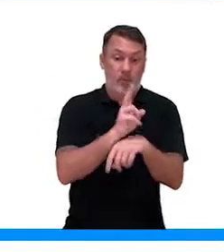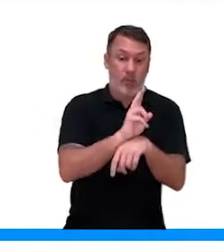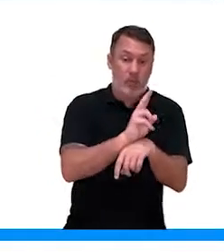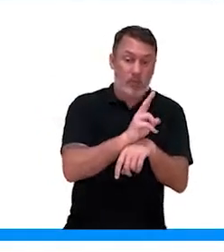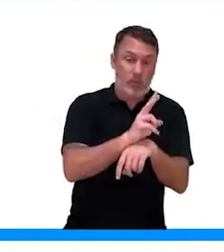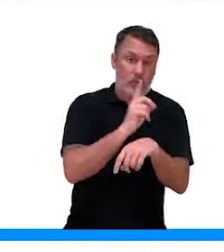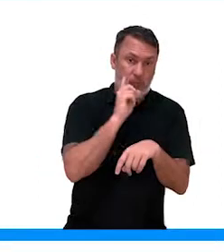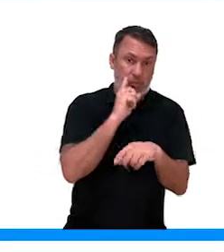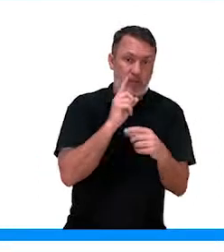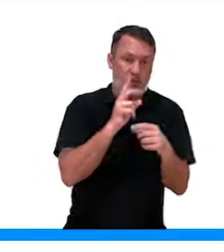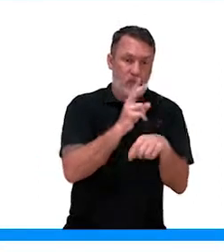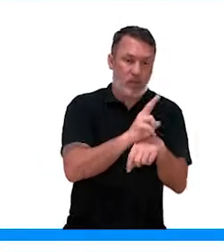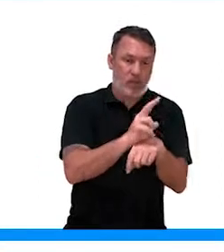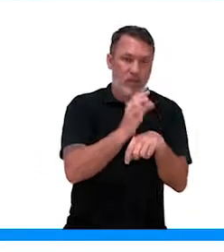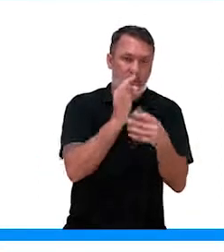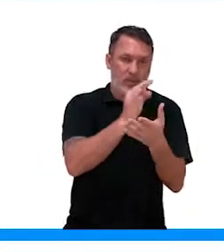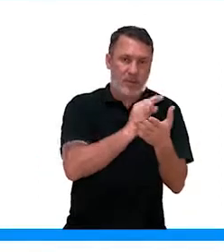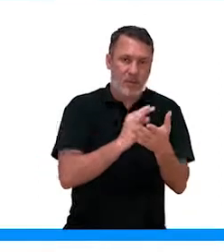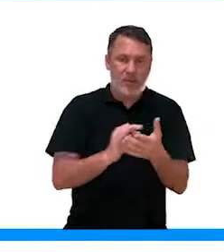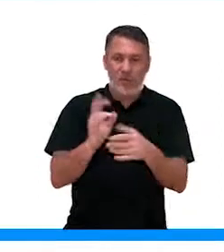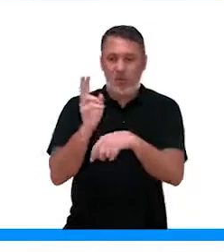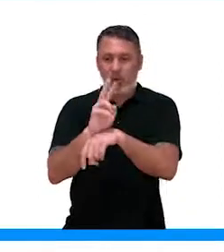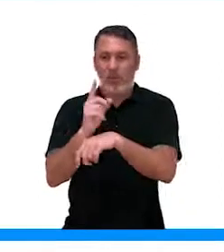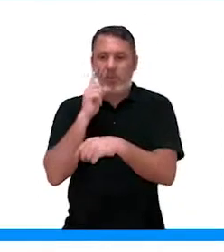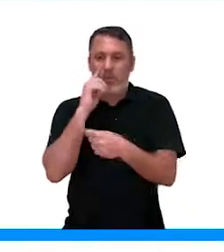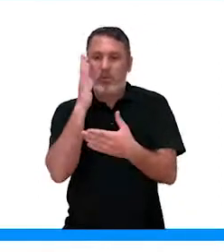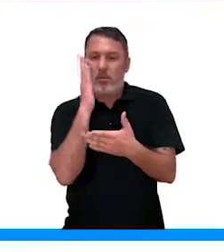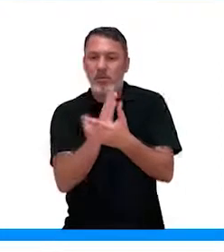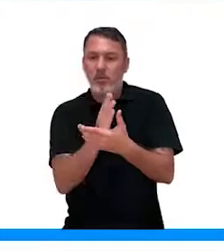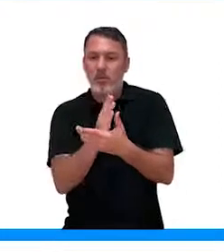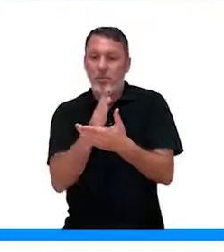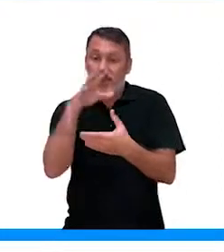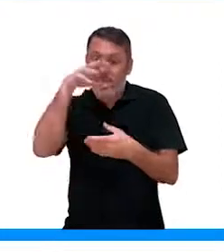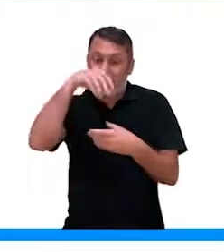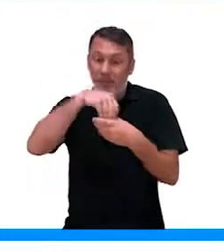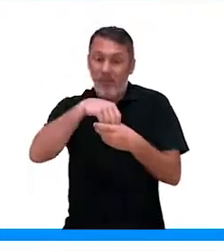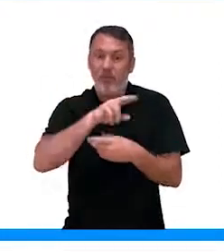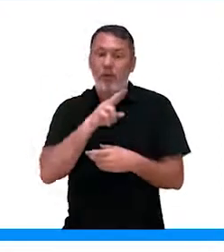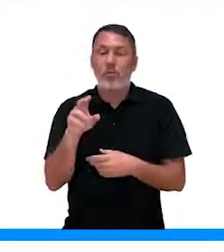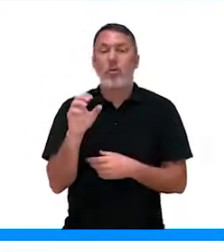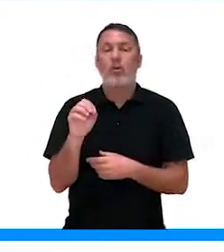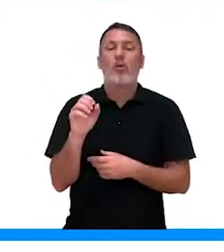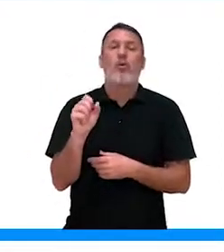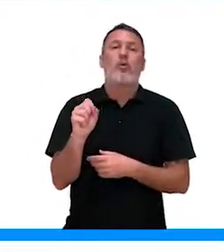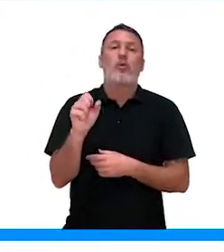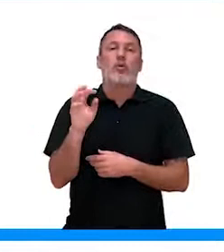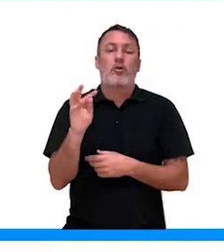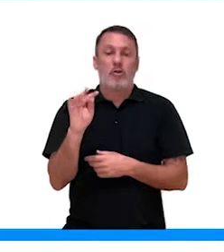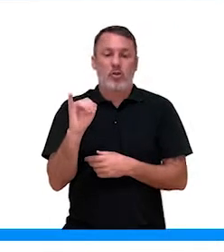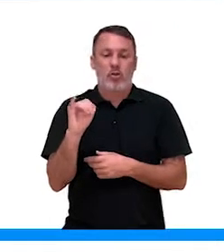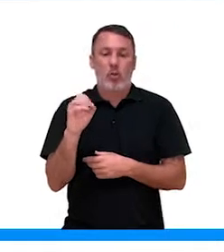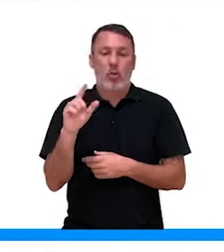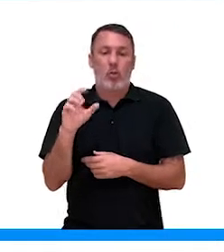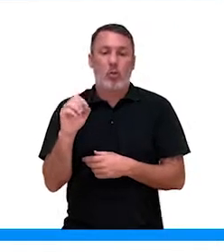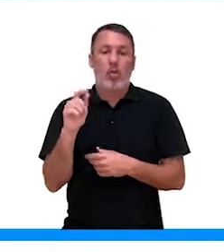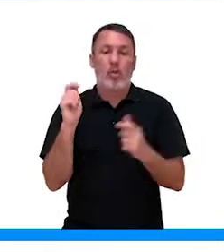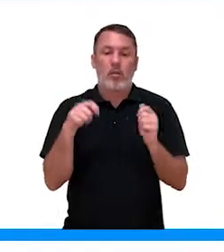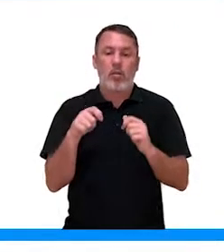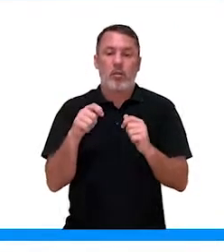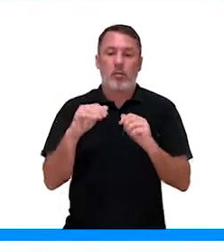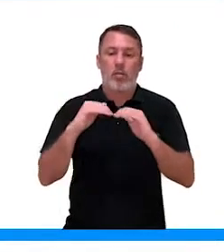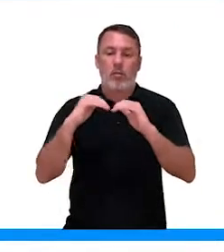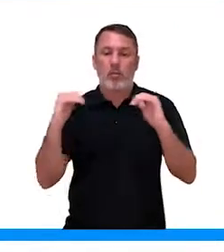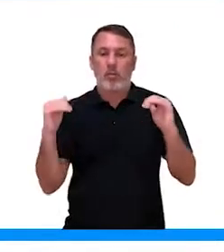guardas, entre uma e outra, tem um buraquinho, que é chamado de hostíulo. Esse hostíulo, ele é